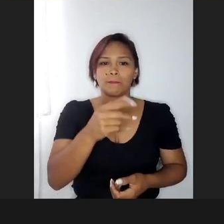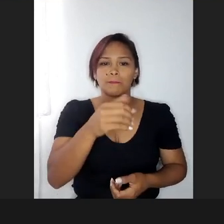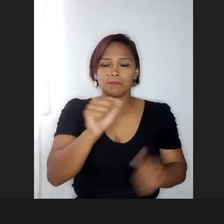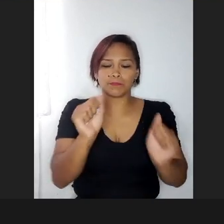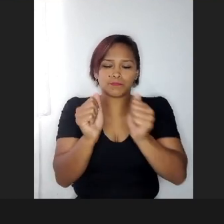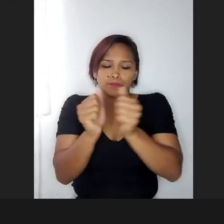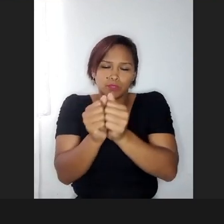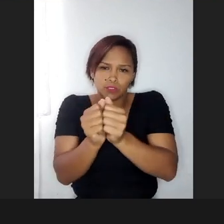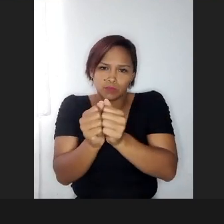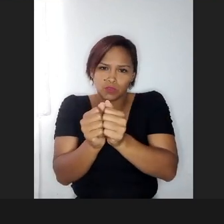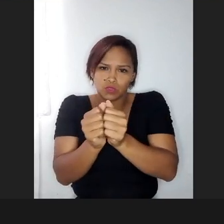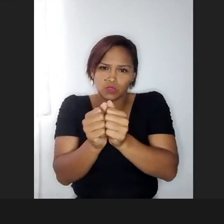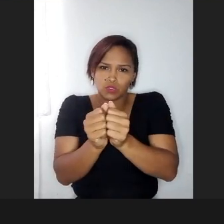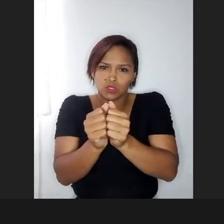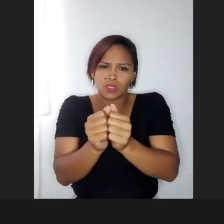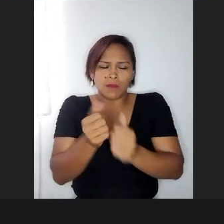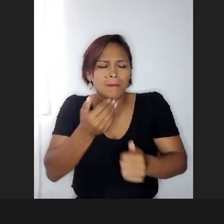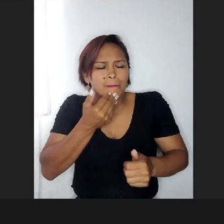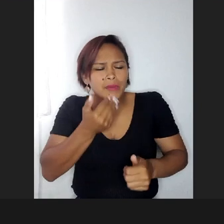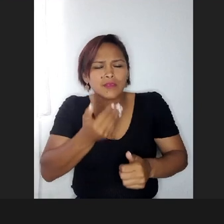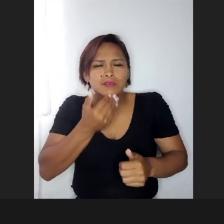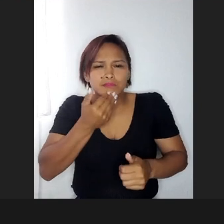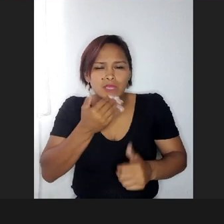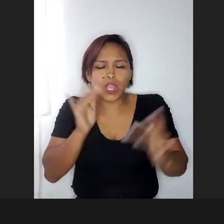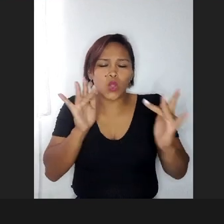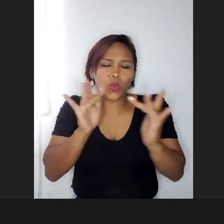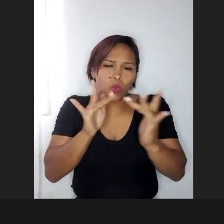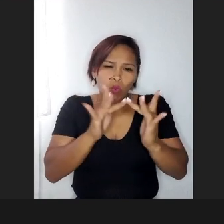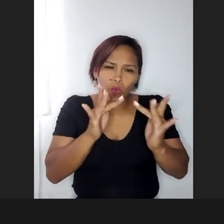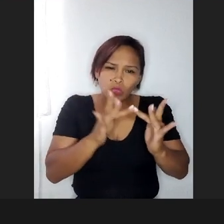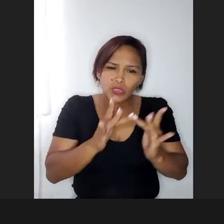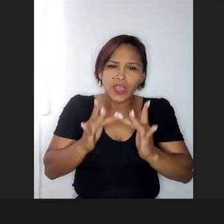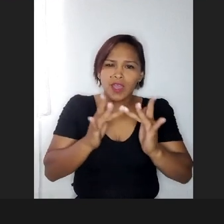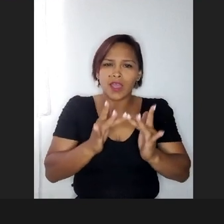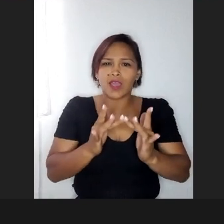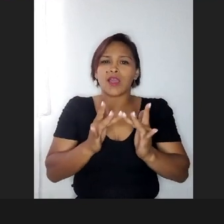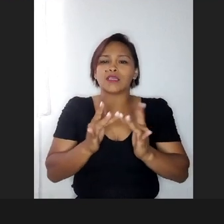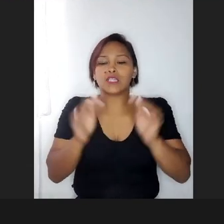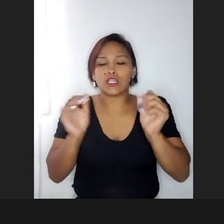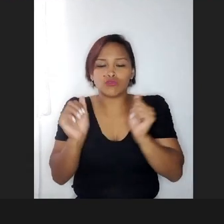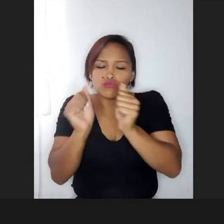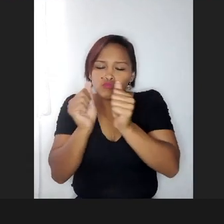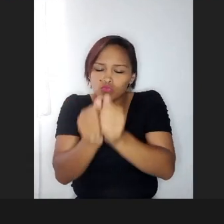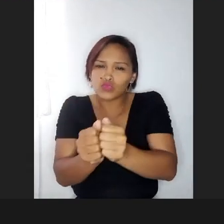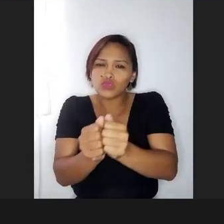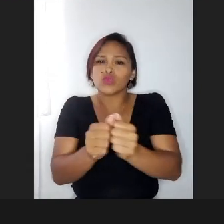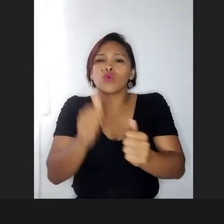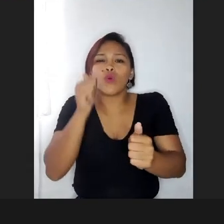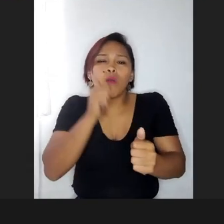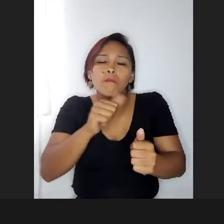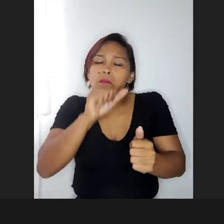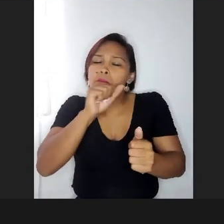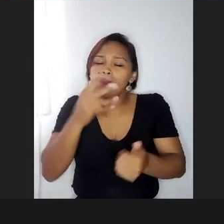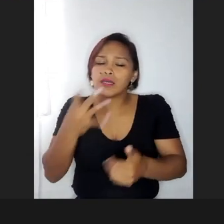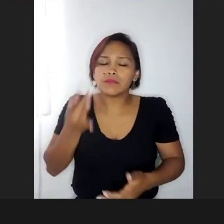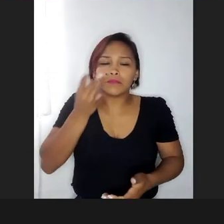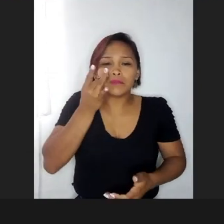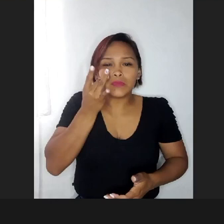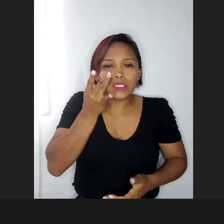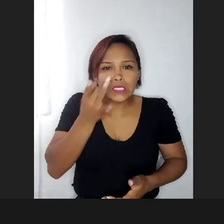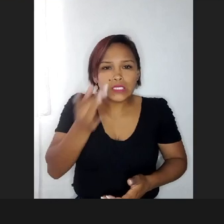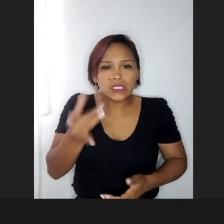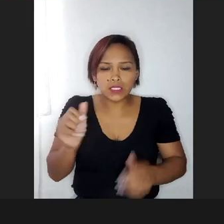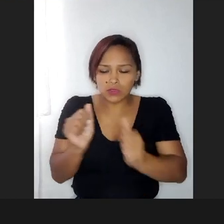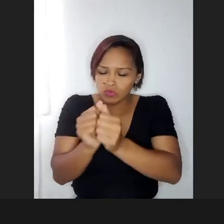o quanto eles nos pedem, né, contato físico, o estar junto, a presença, isso é, é